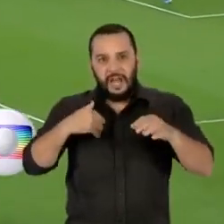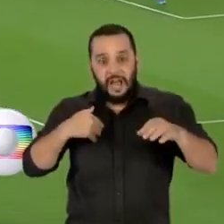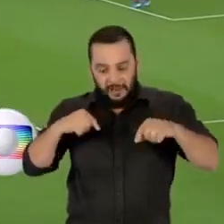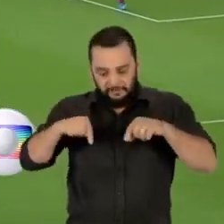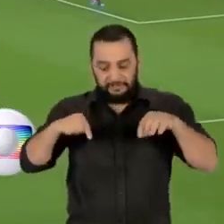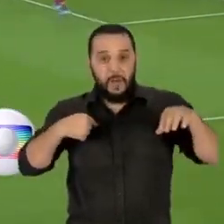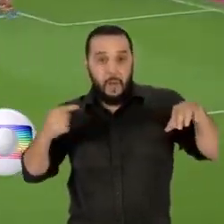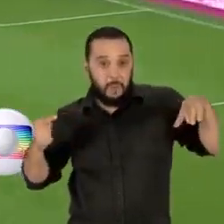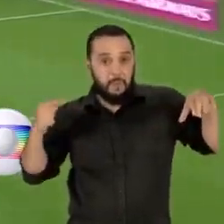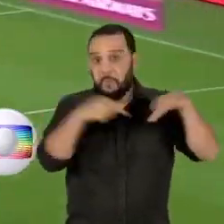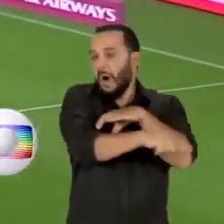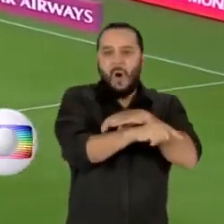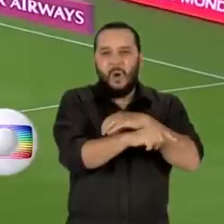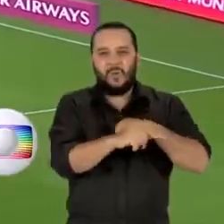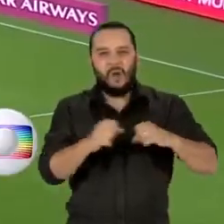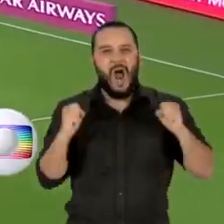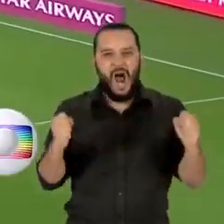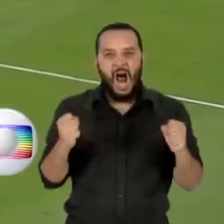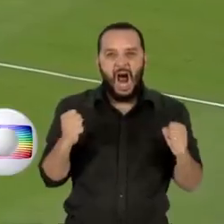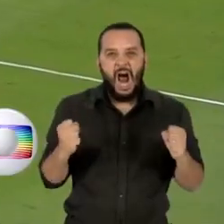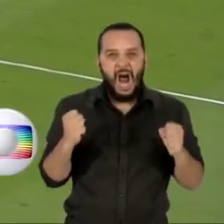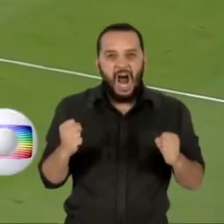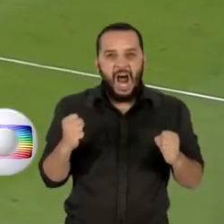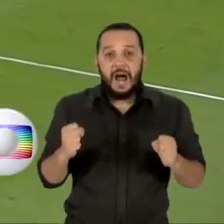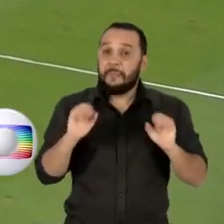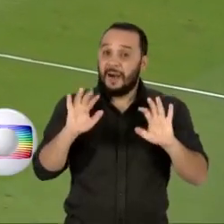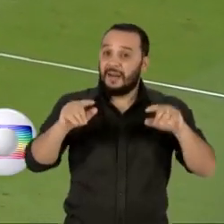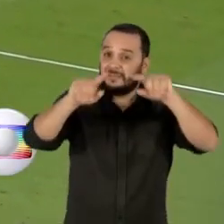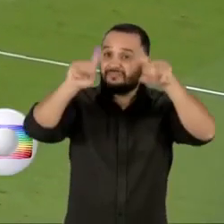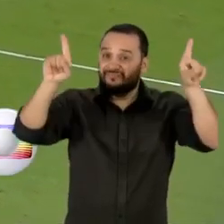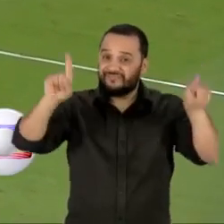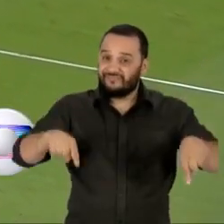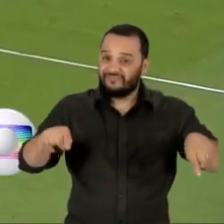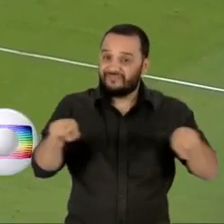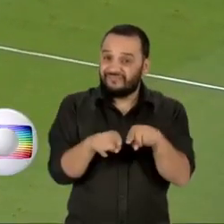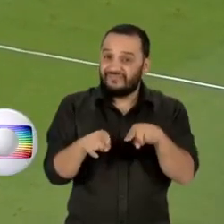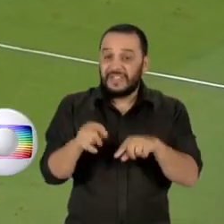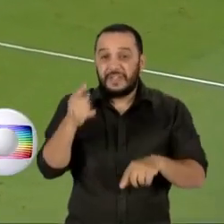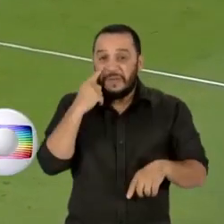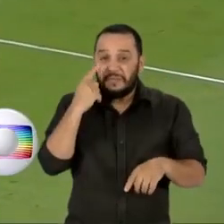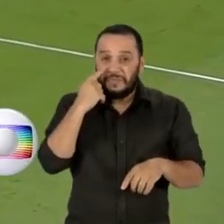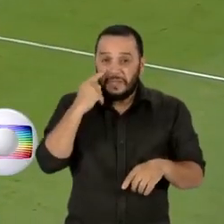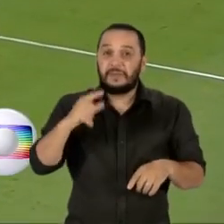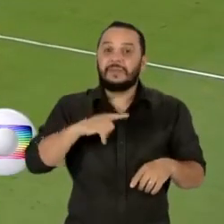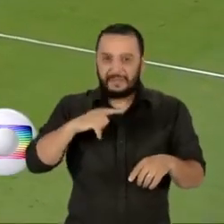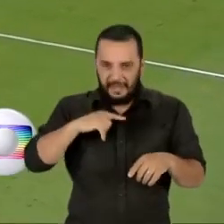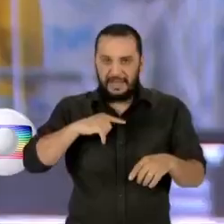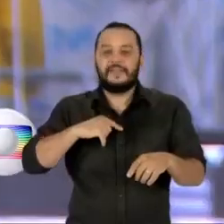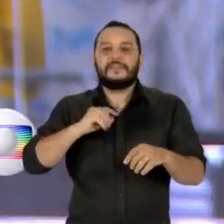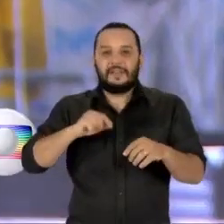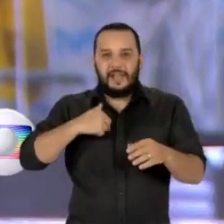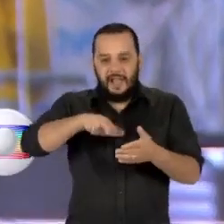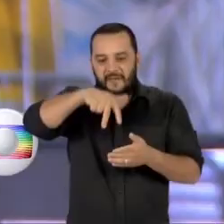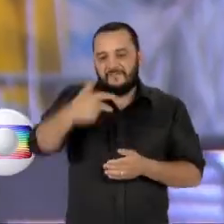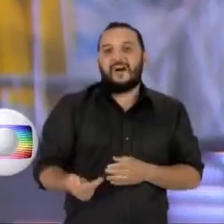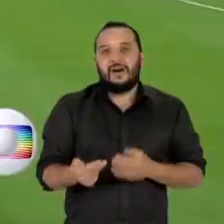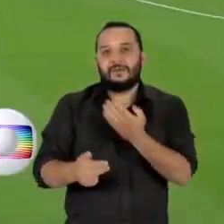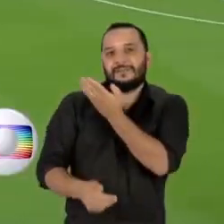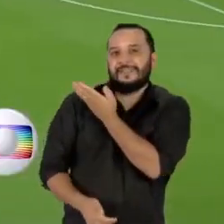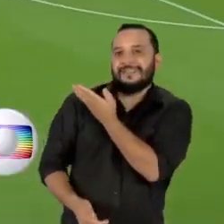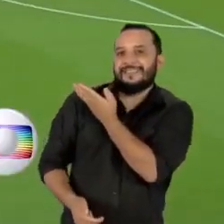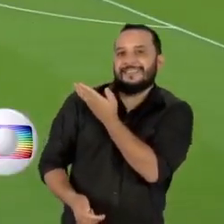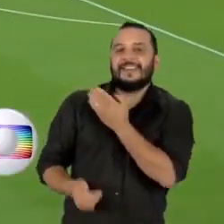fora da área marcando um golaço. Mas o árbitro de vídeo viu falta de Gabigol na jogada e o gol foi anulado.